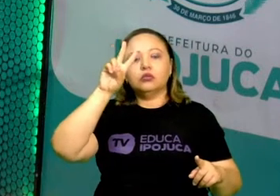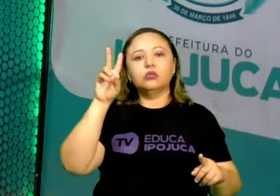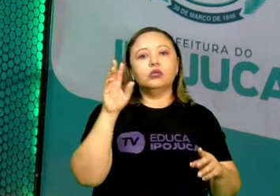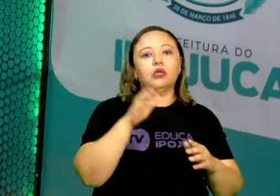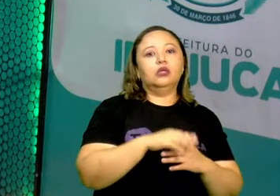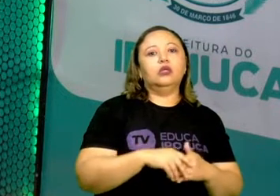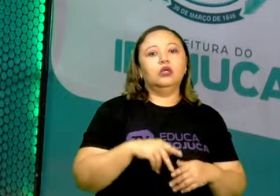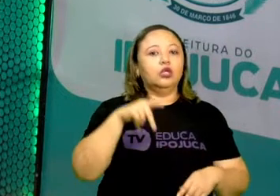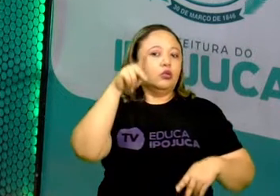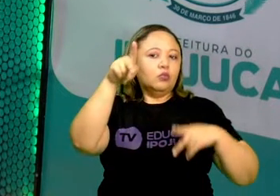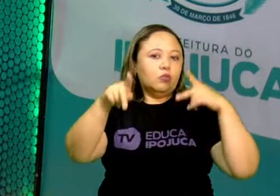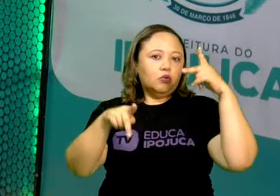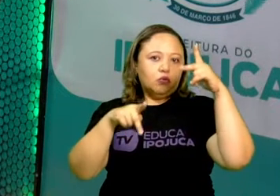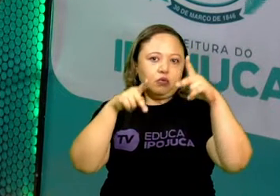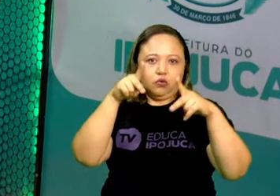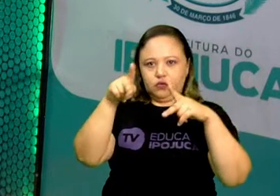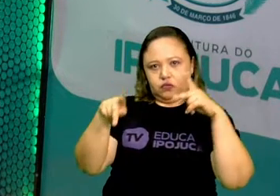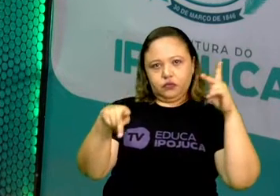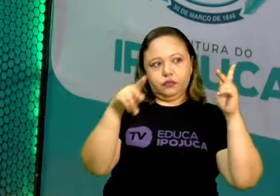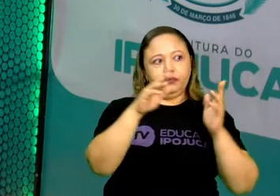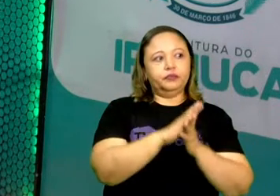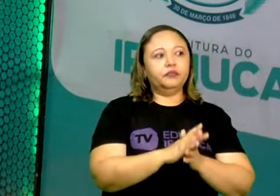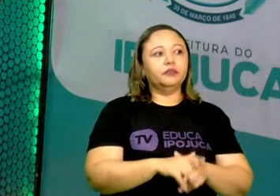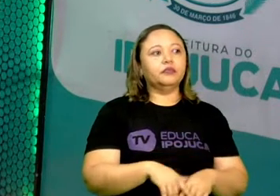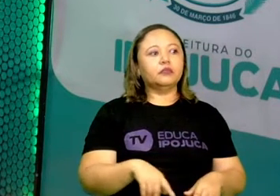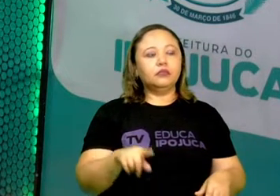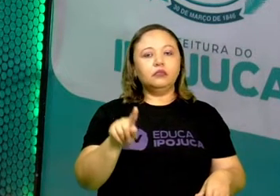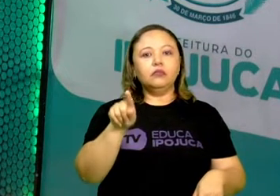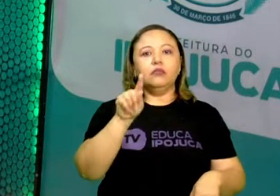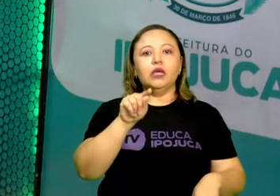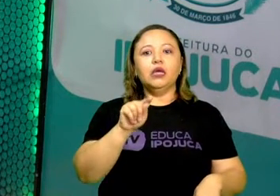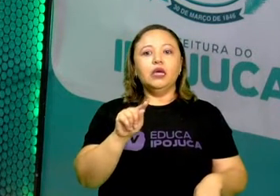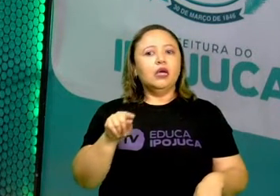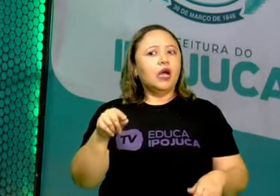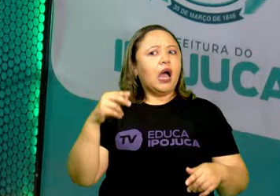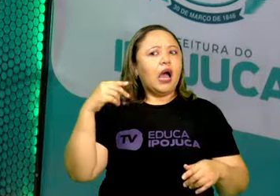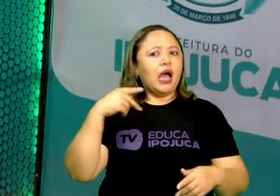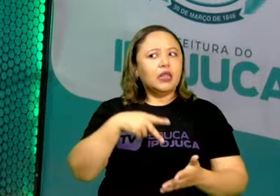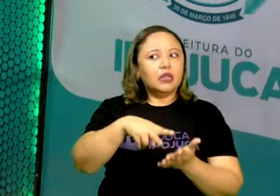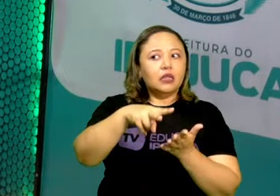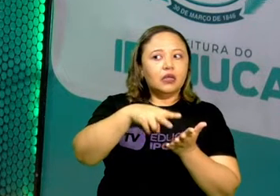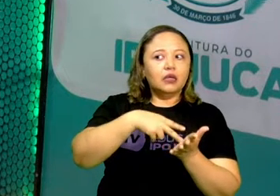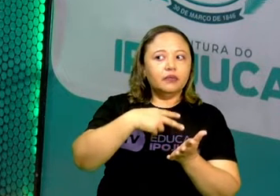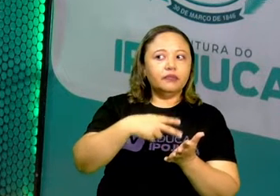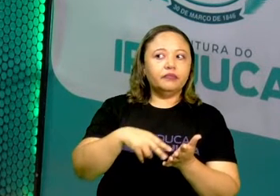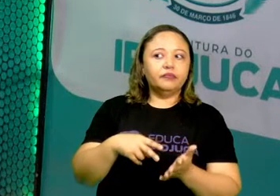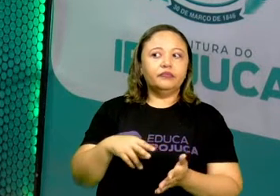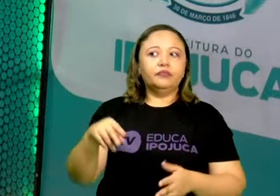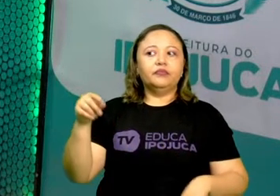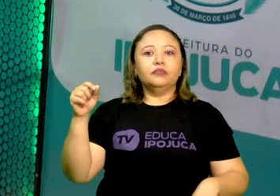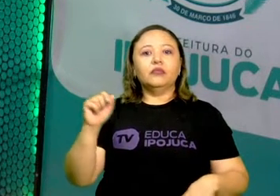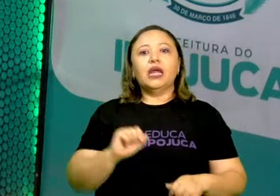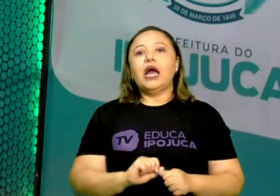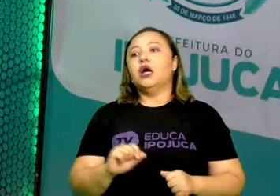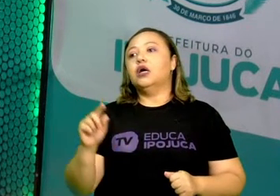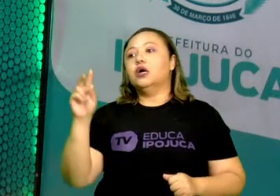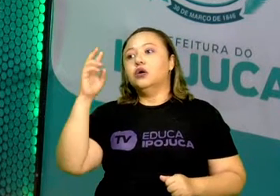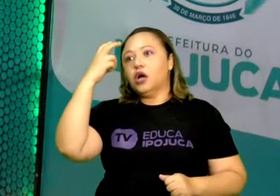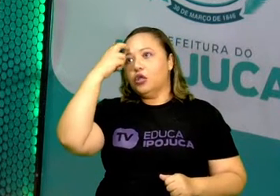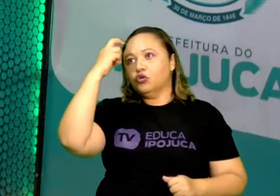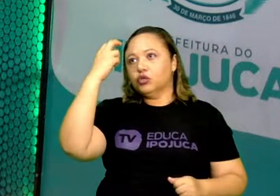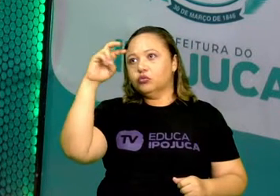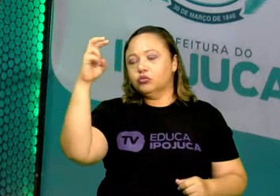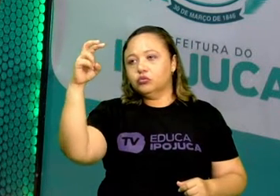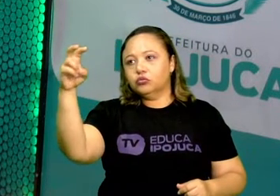Por que uma manifestação cultural e histórica? Porque através da dança passamos a nossa